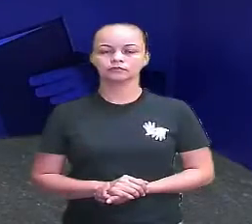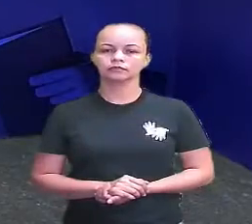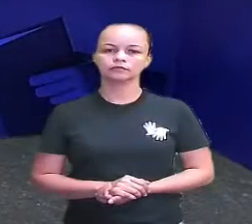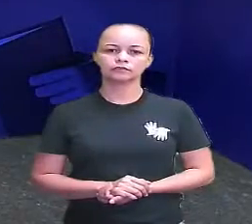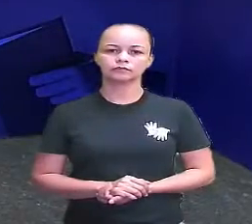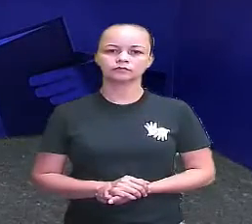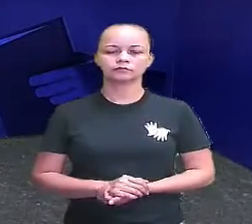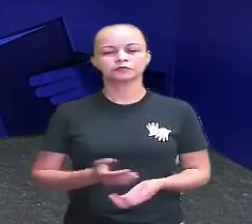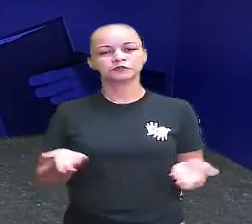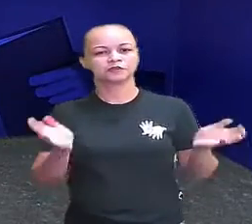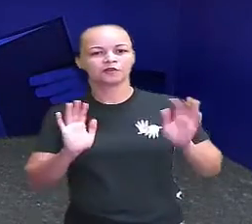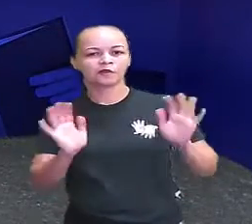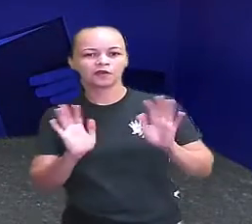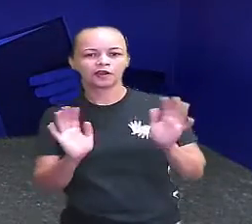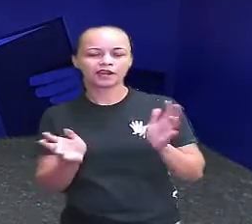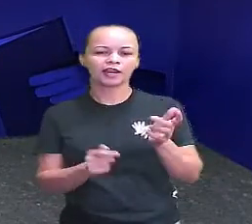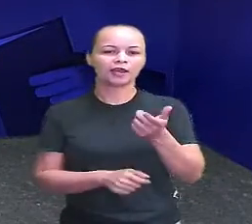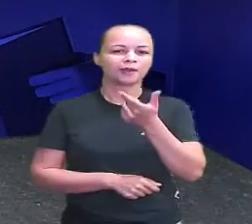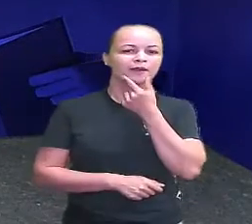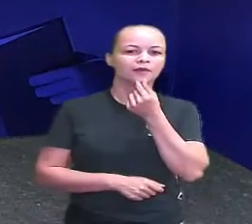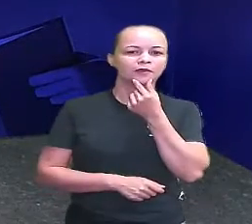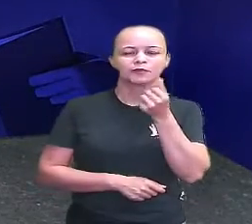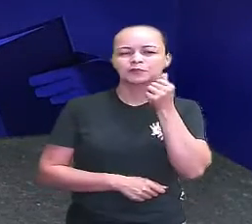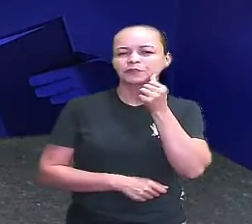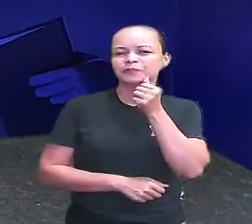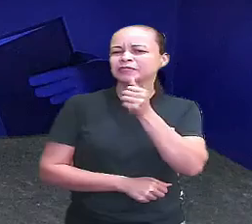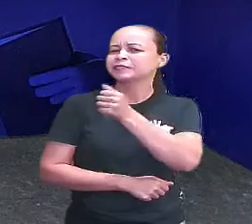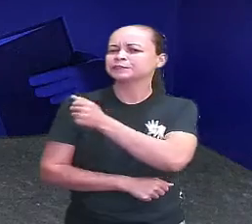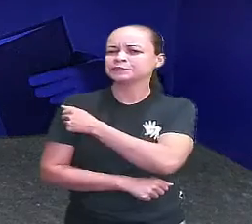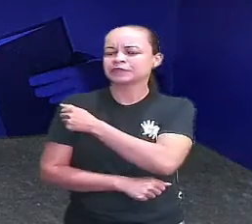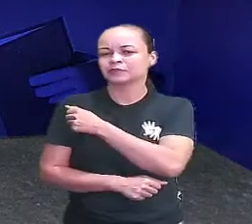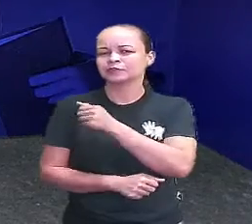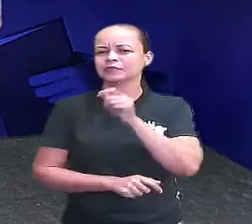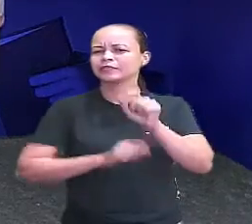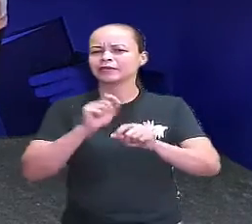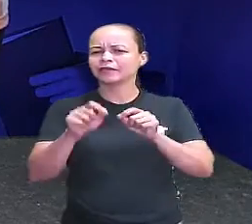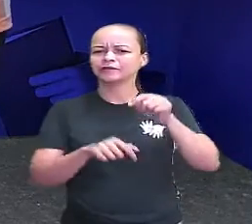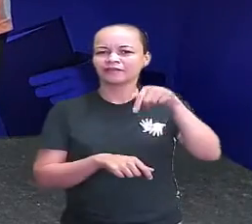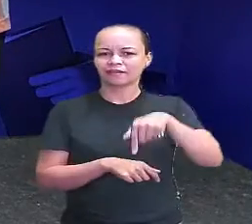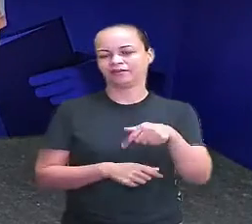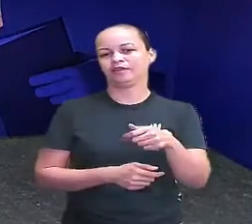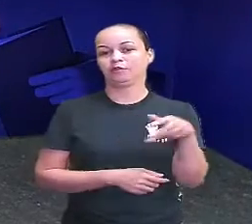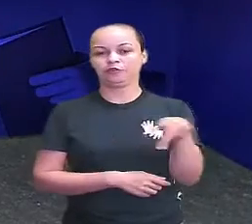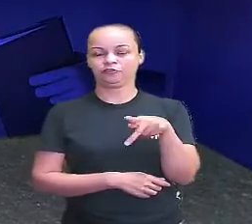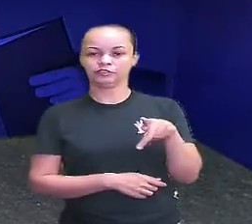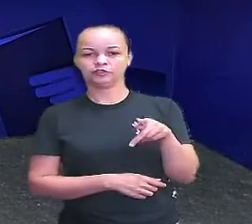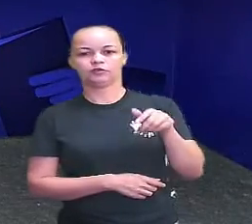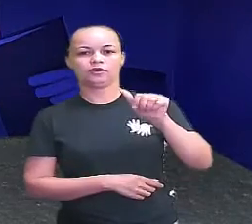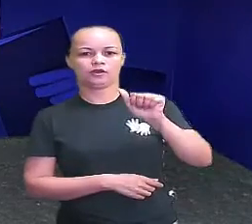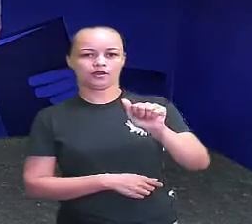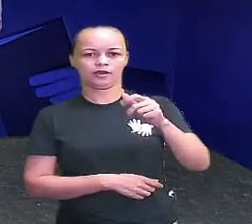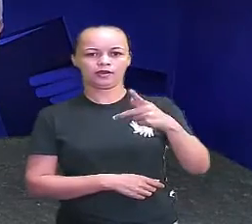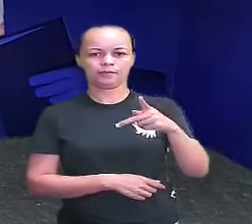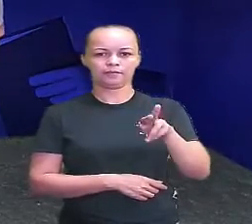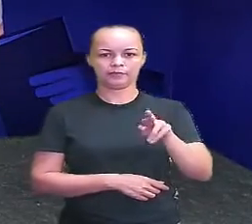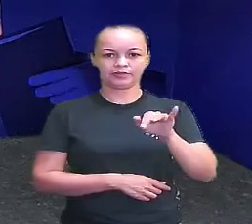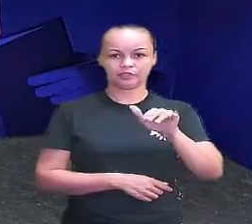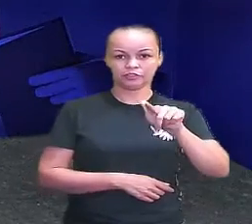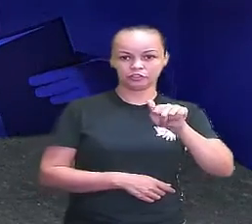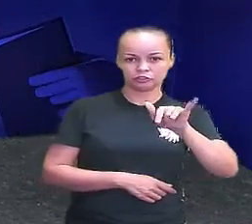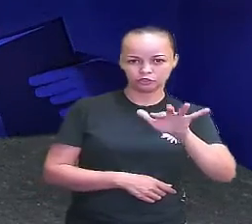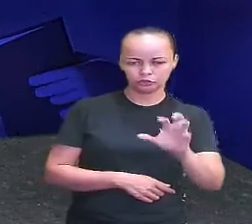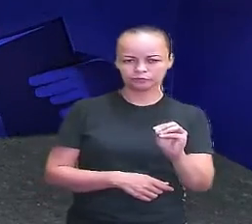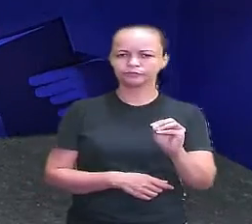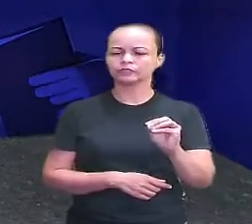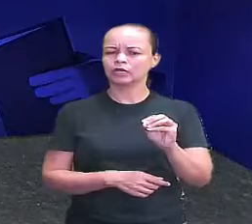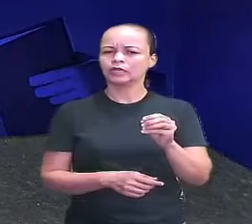Salve, salve, aluna e aluno, quem é que tá aqui na área? Professor Aprijo, tio Aprijo, mas antes de qualquer movimento, fazer